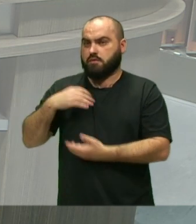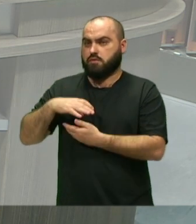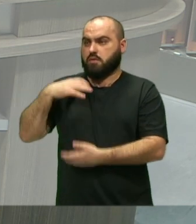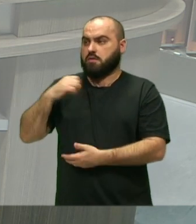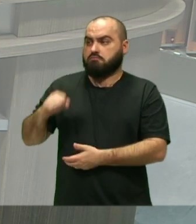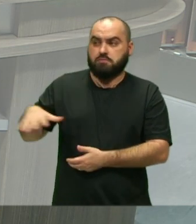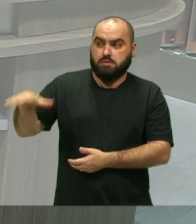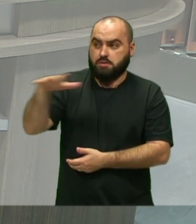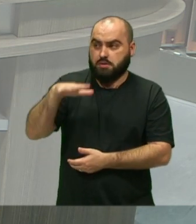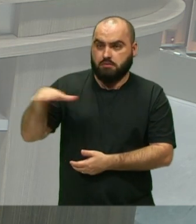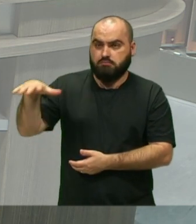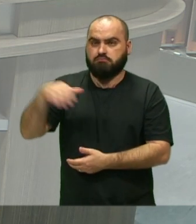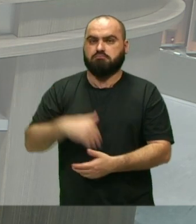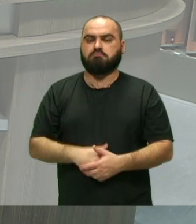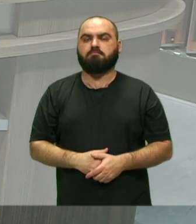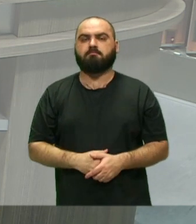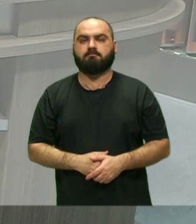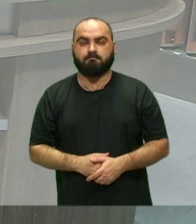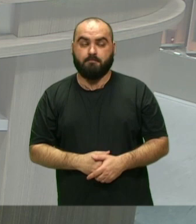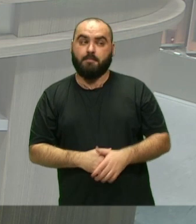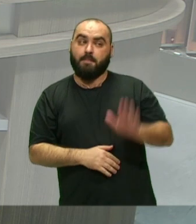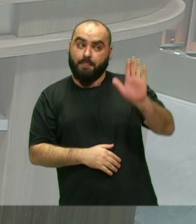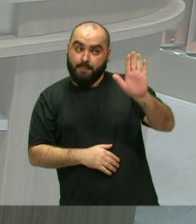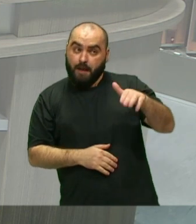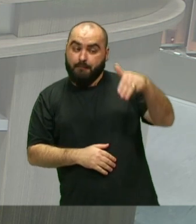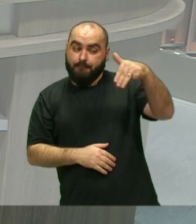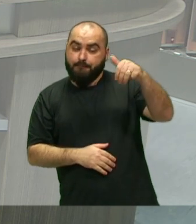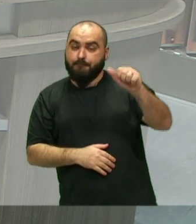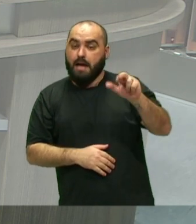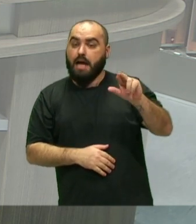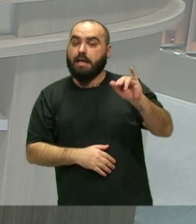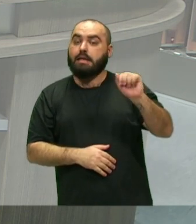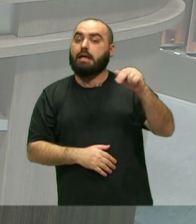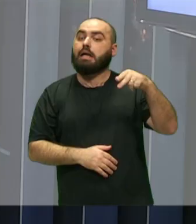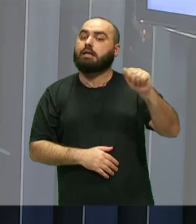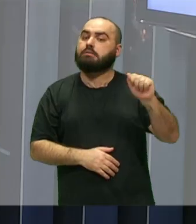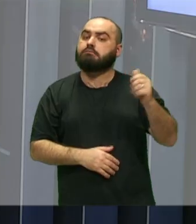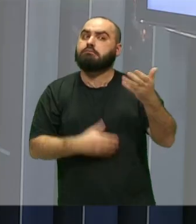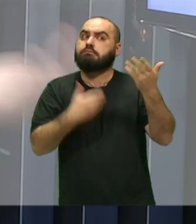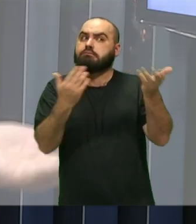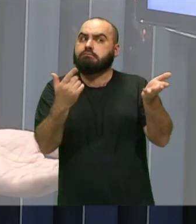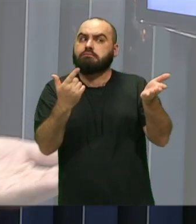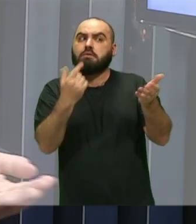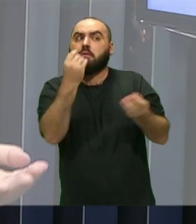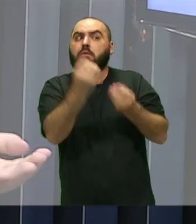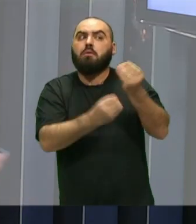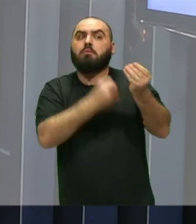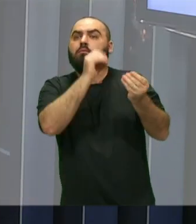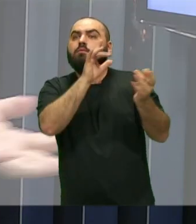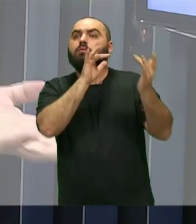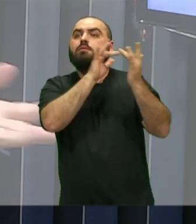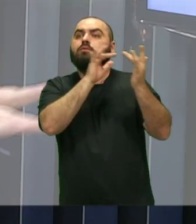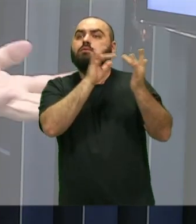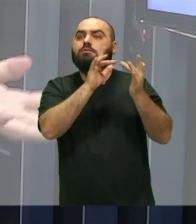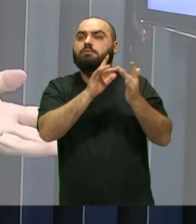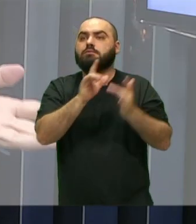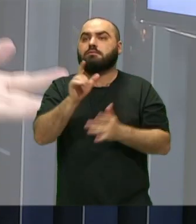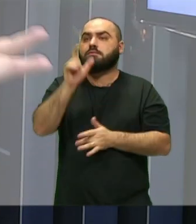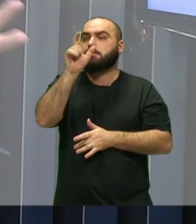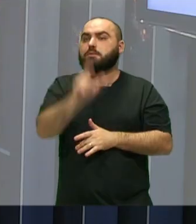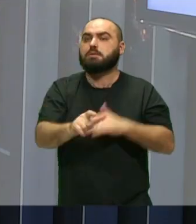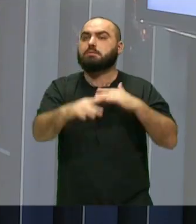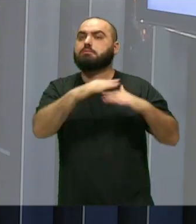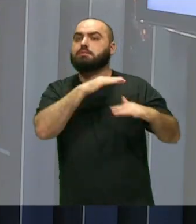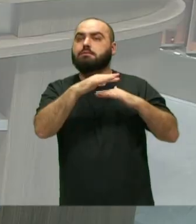geral Mariana Agora Como é que você Entrou em contato Com essa beleza De movimento